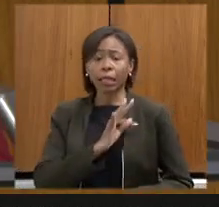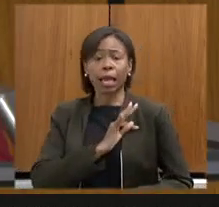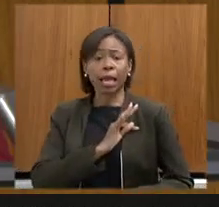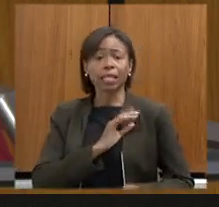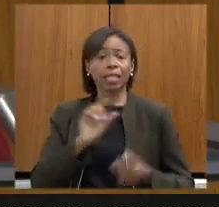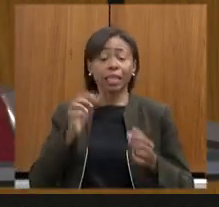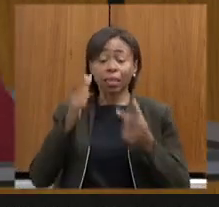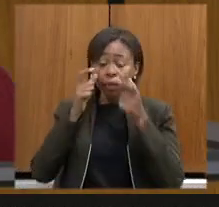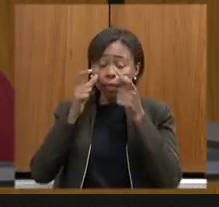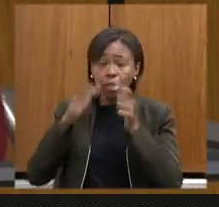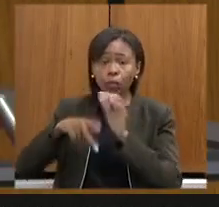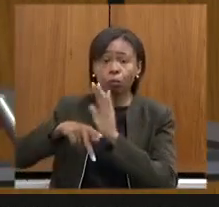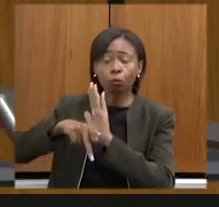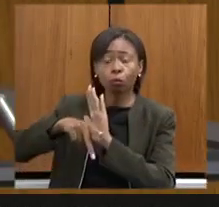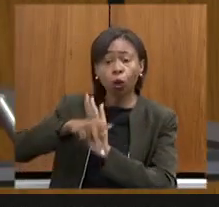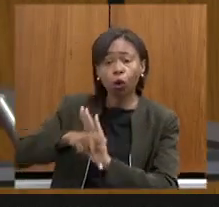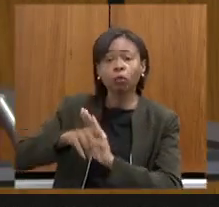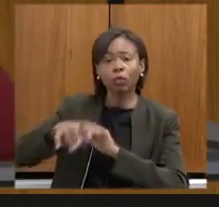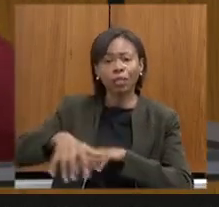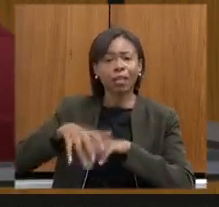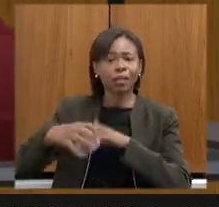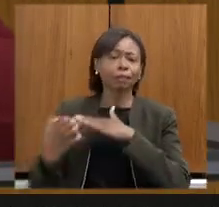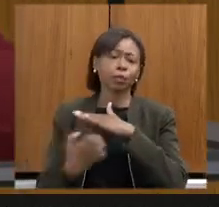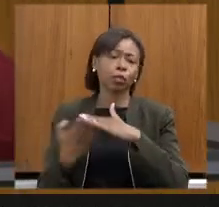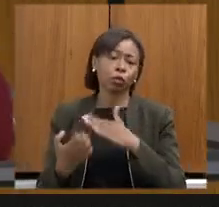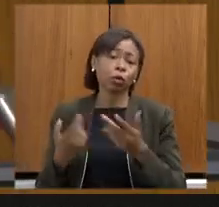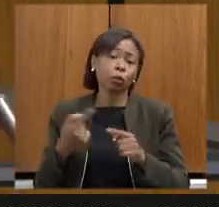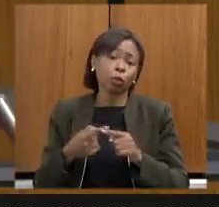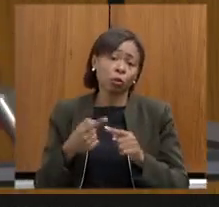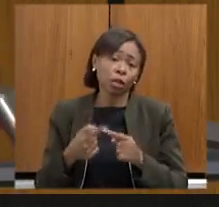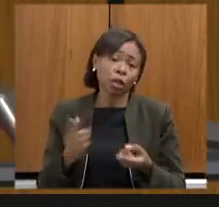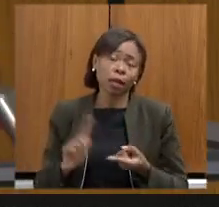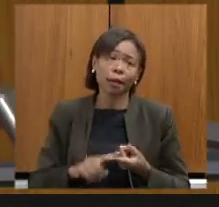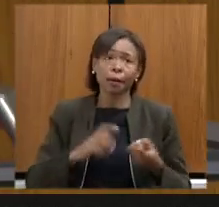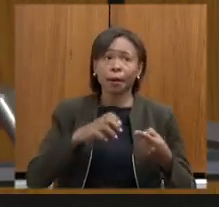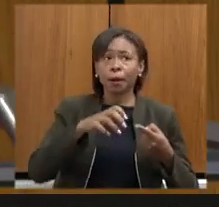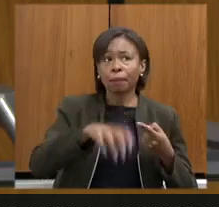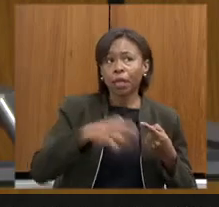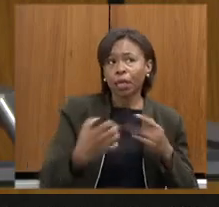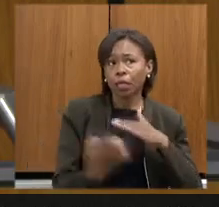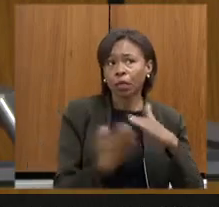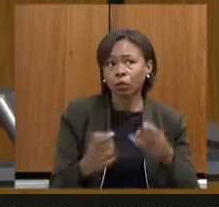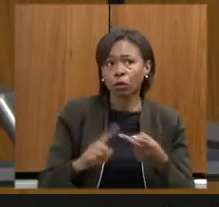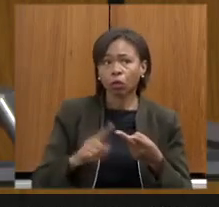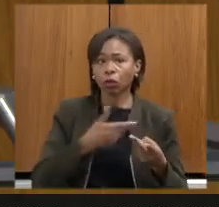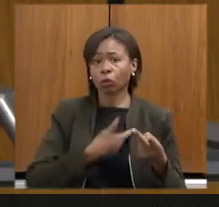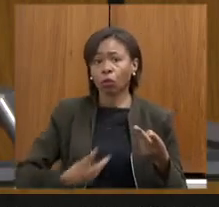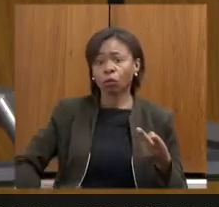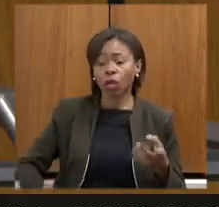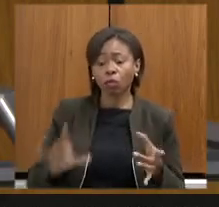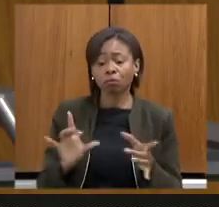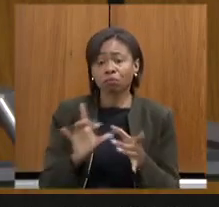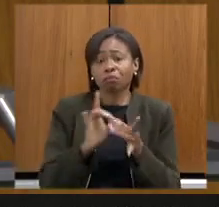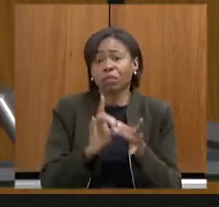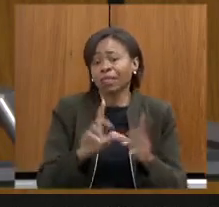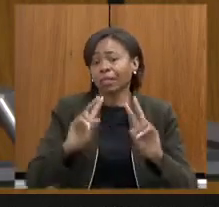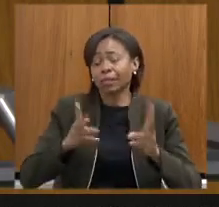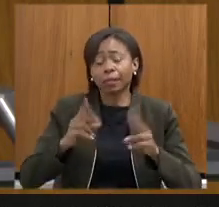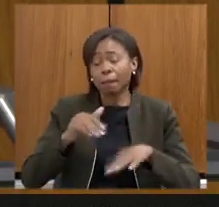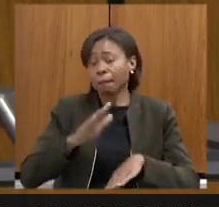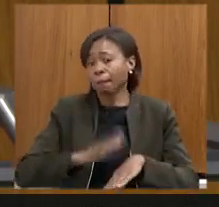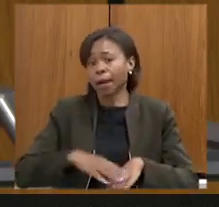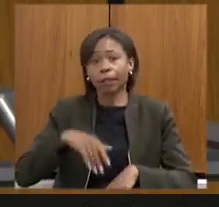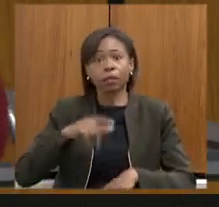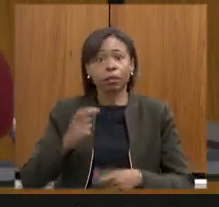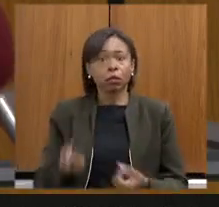mineradoras porque a relação de mineradora governo e mineradora é uma coisa que está cada vez mais escandalosa aí